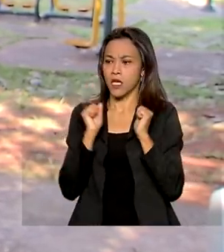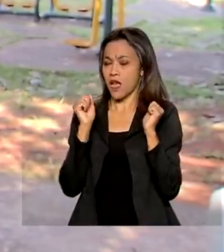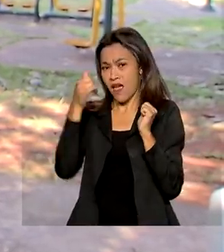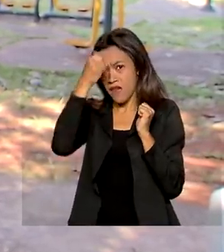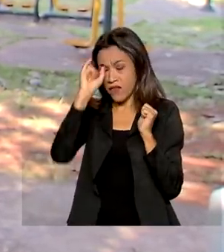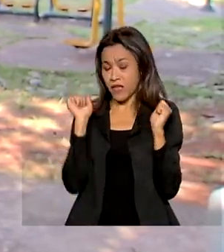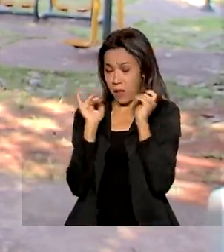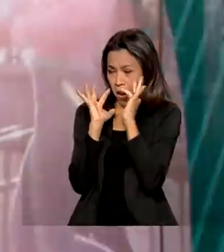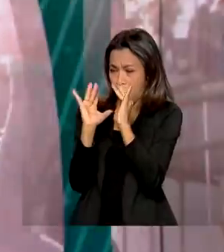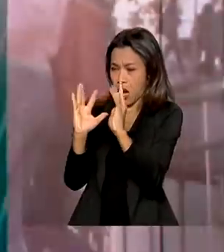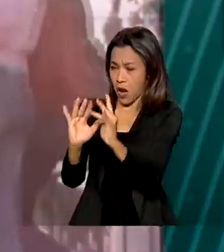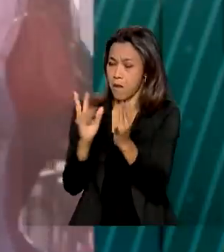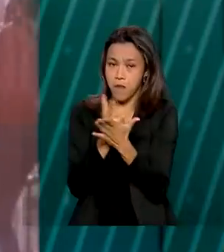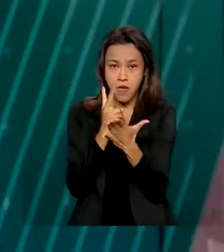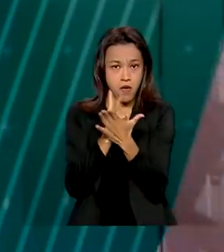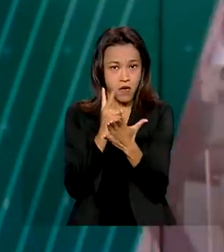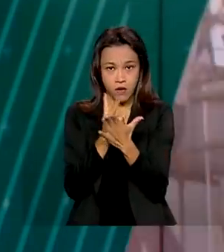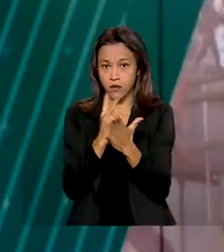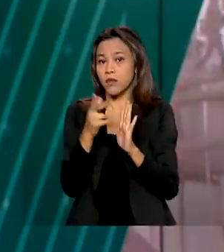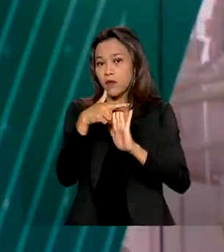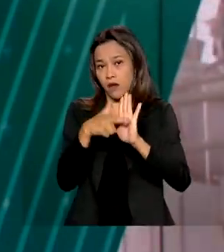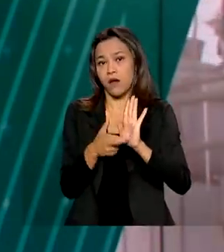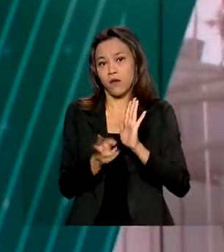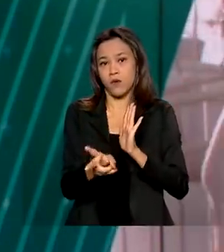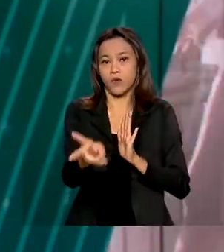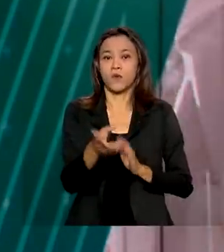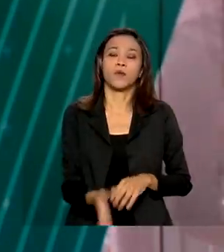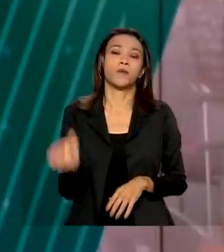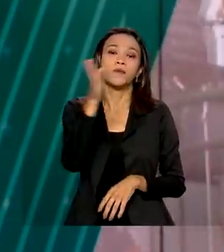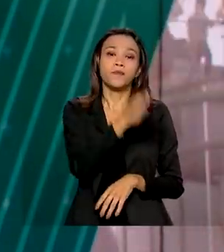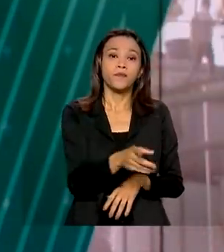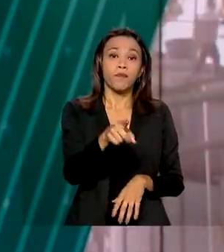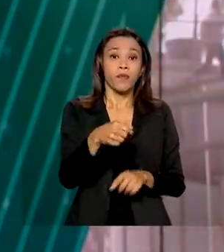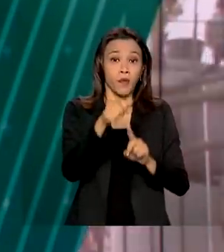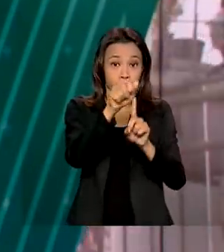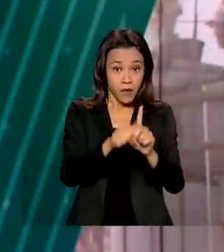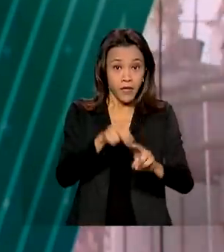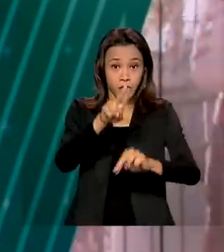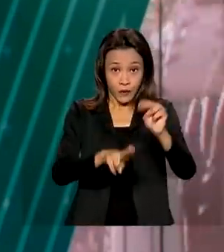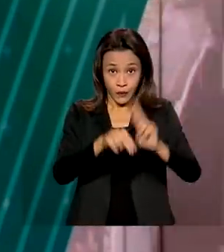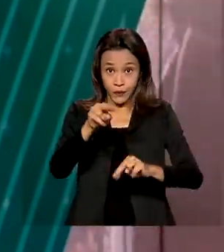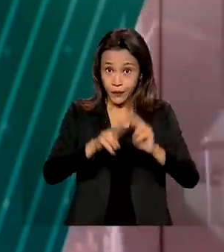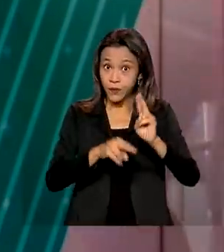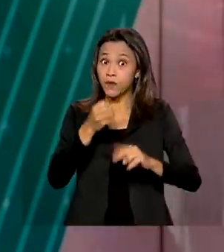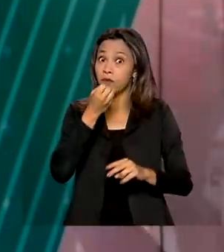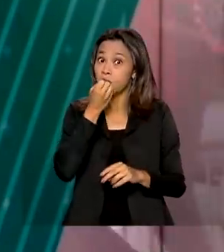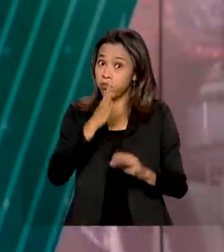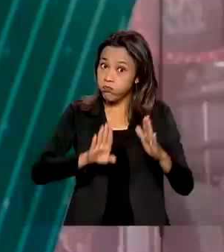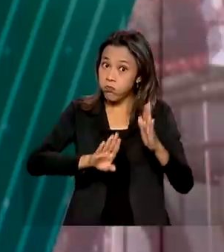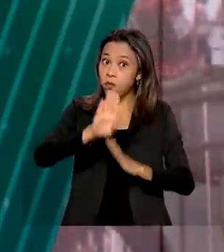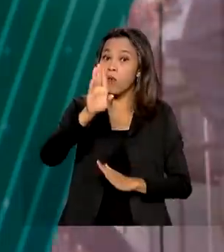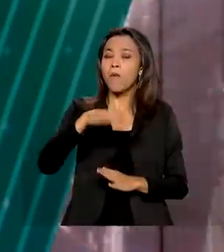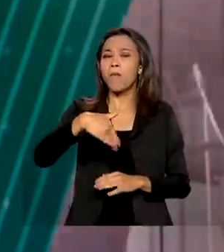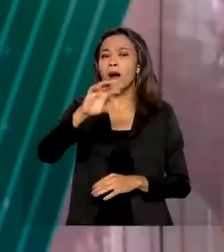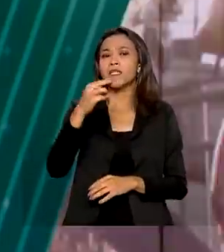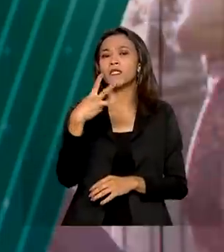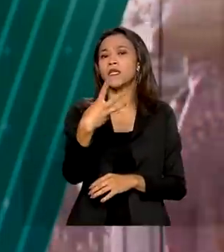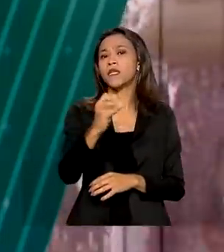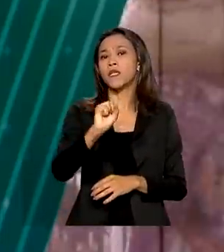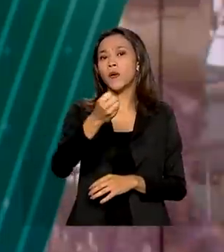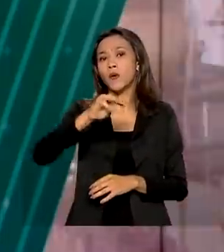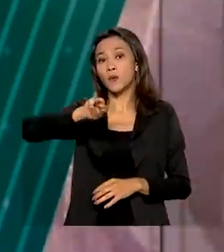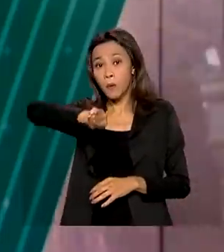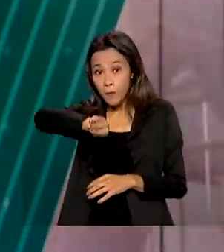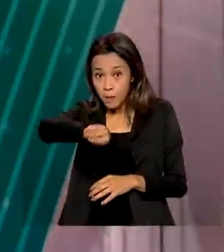coisa. E o mês de junho teve recorde na distribuição de vacinas contra a Covid-19. Foram mais de 38 milhões de doses de